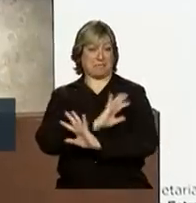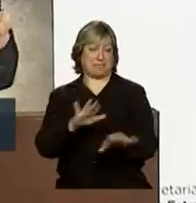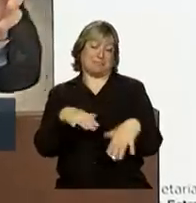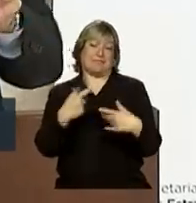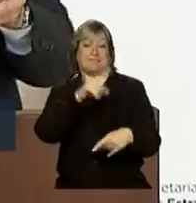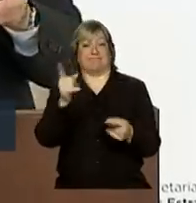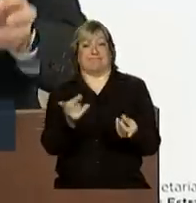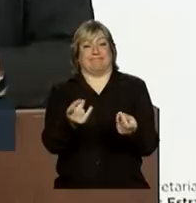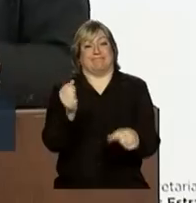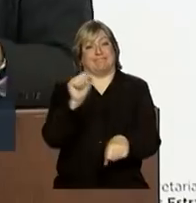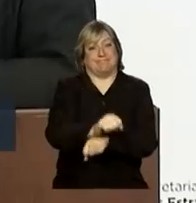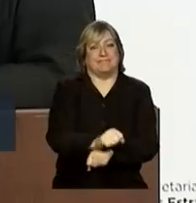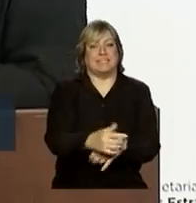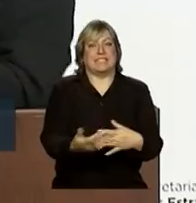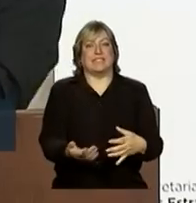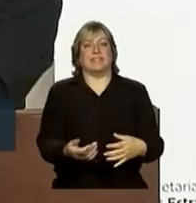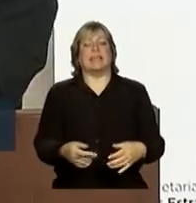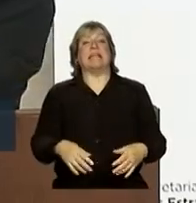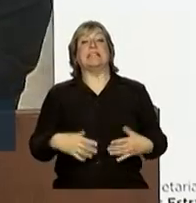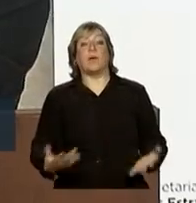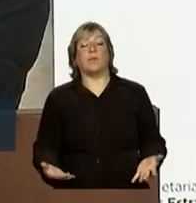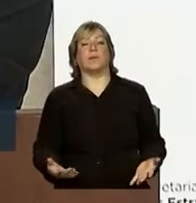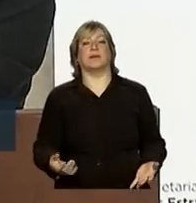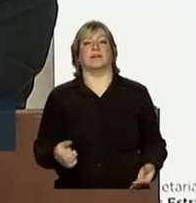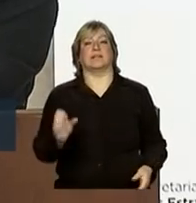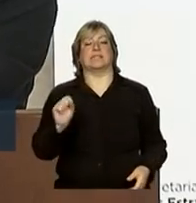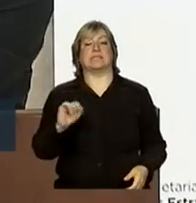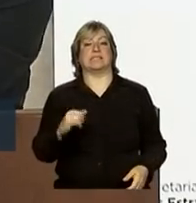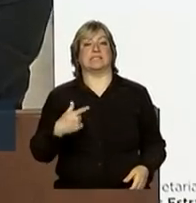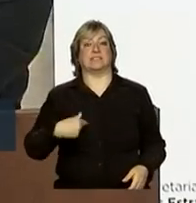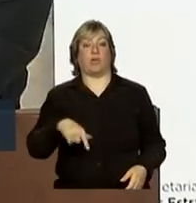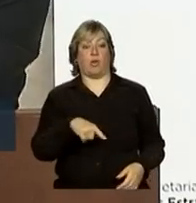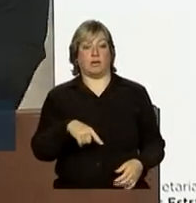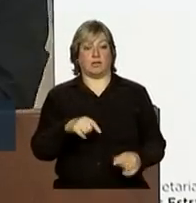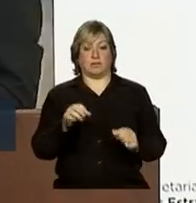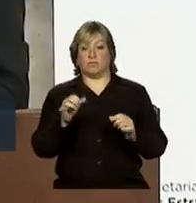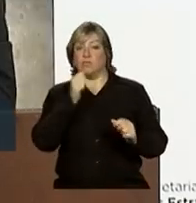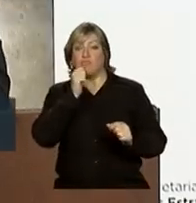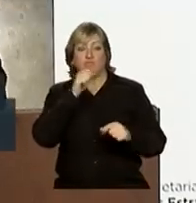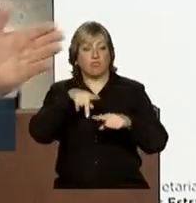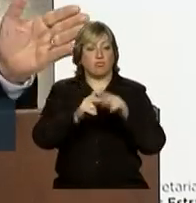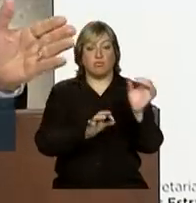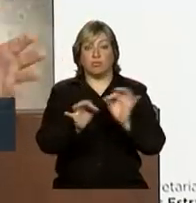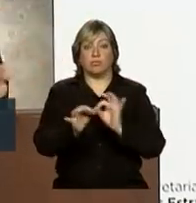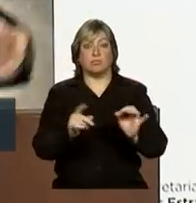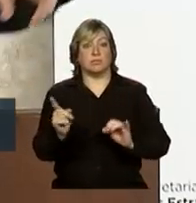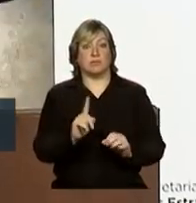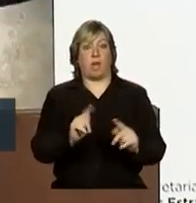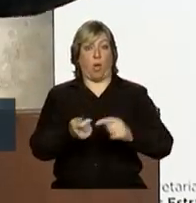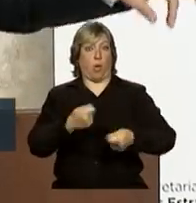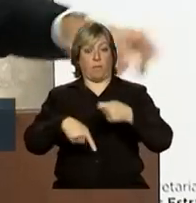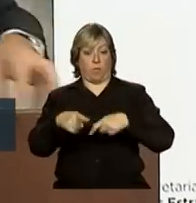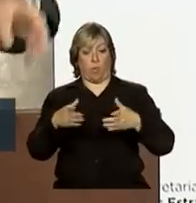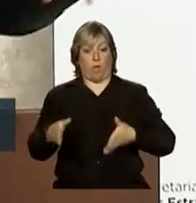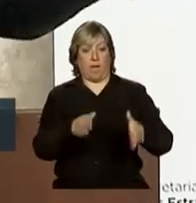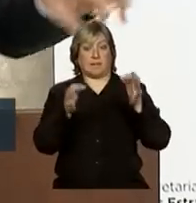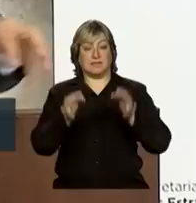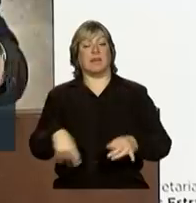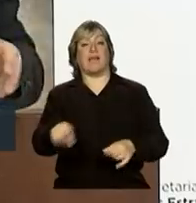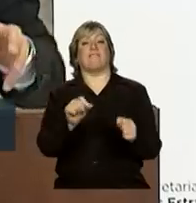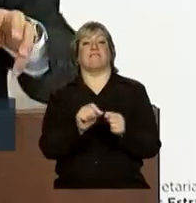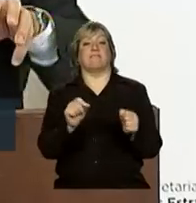se você não desengargá-la, se você não arruma a economia no caminho certo, ela cria